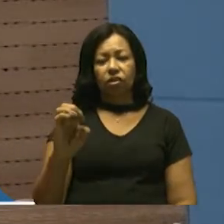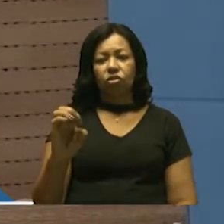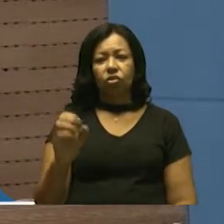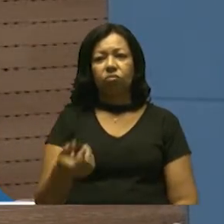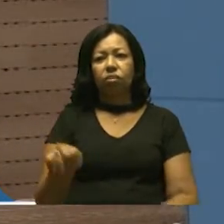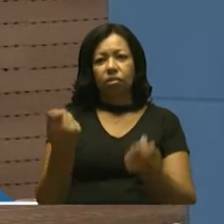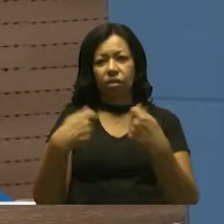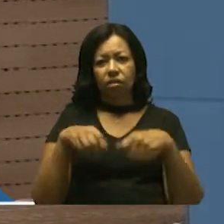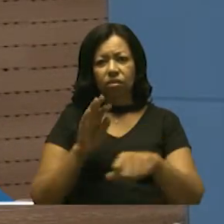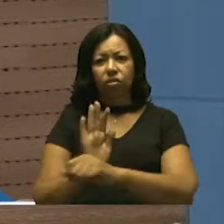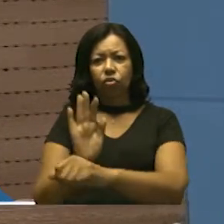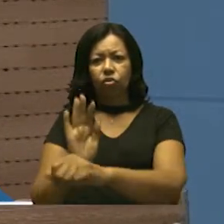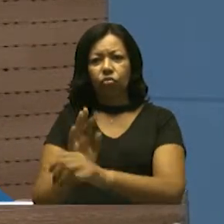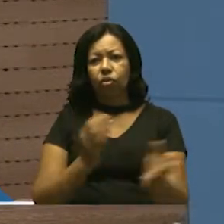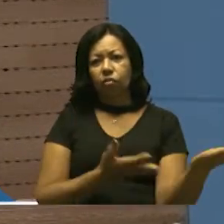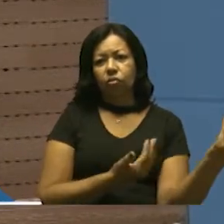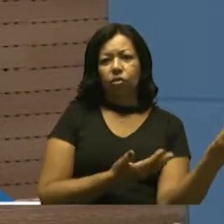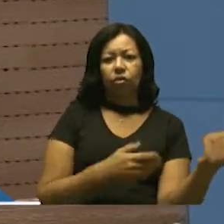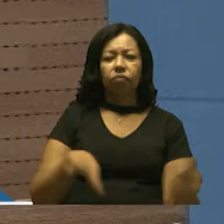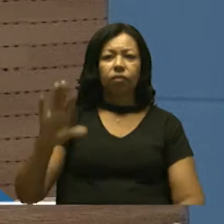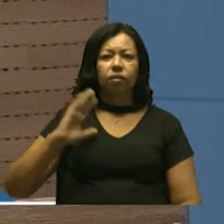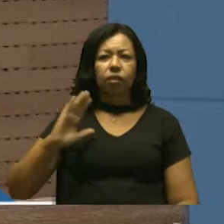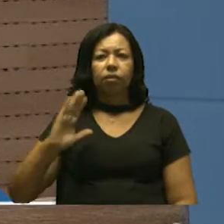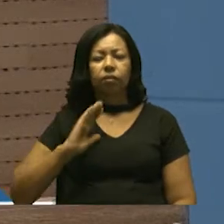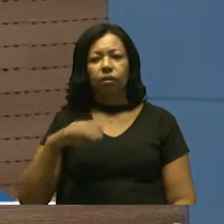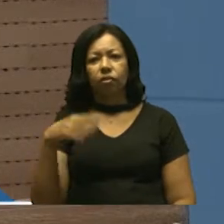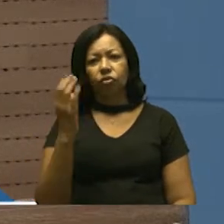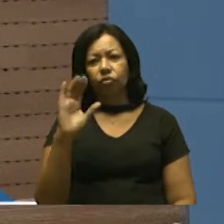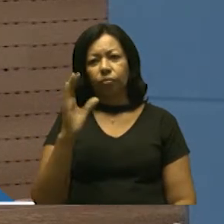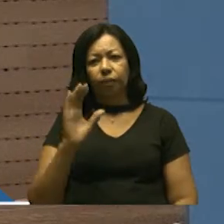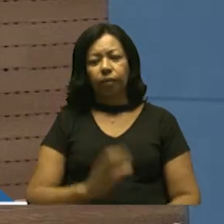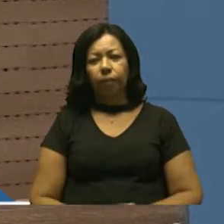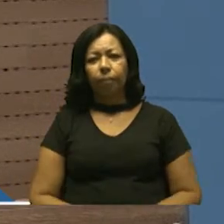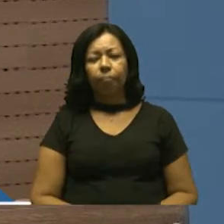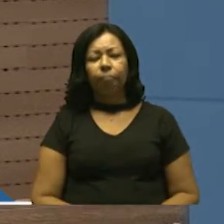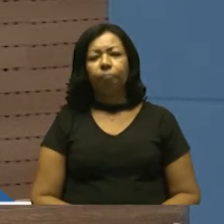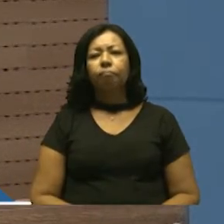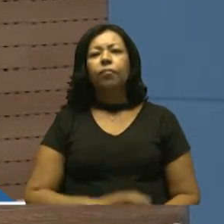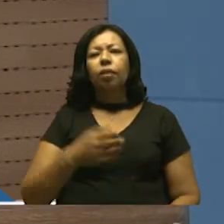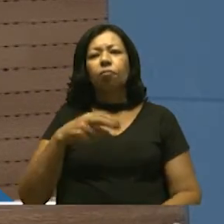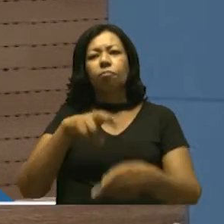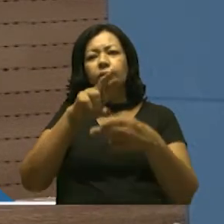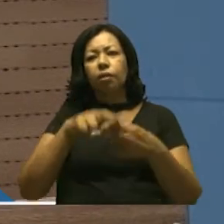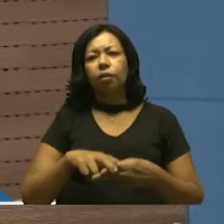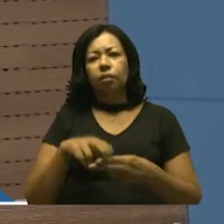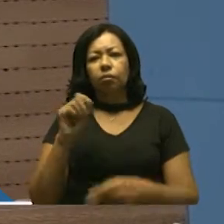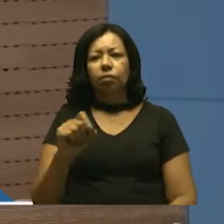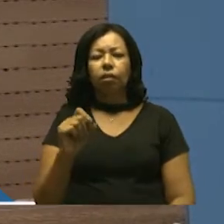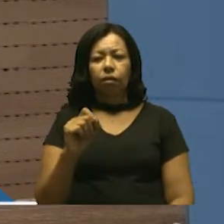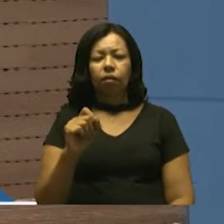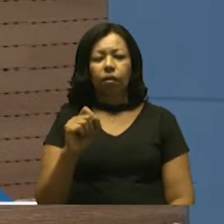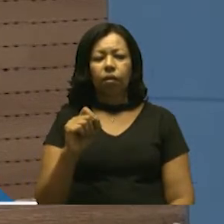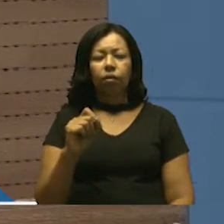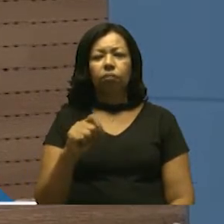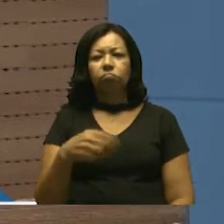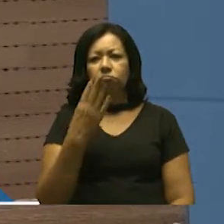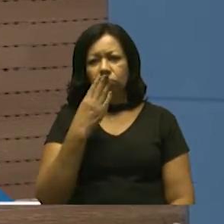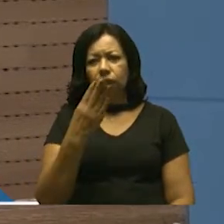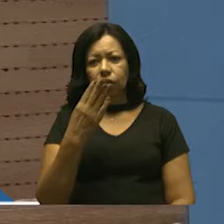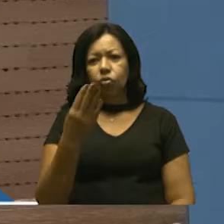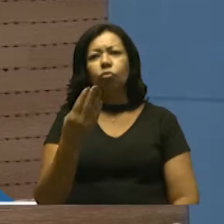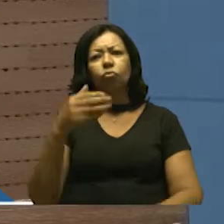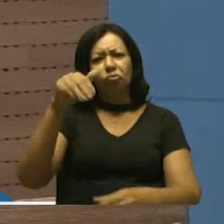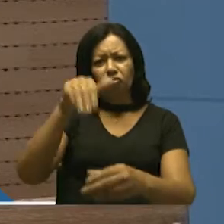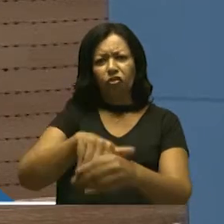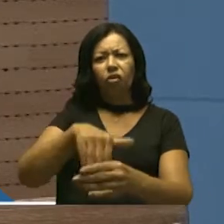acaba ajudando a juventude da nossa querida Cubatão. Então, por esse motivo, eu peço o